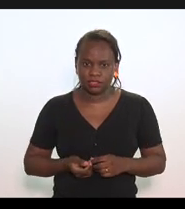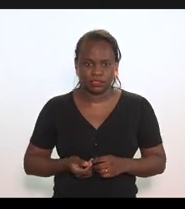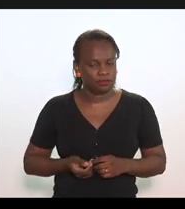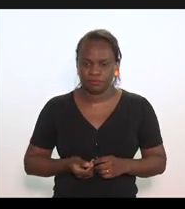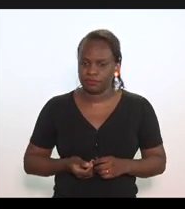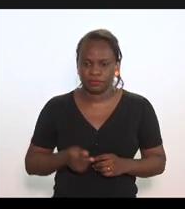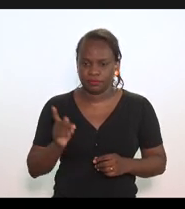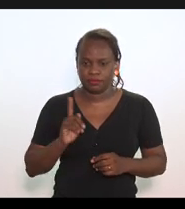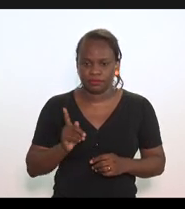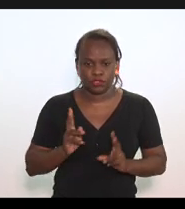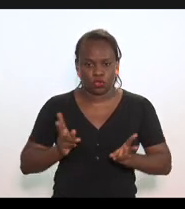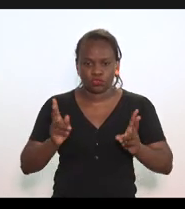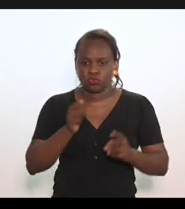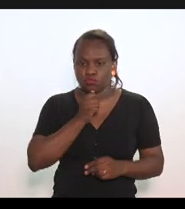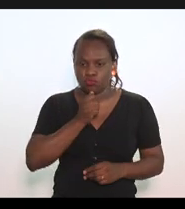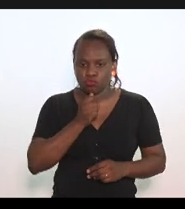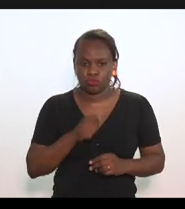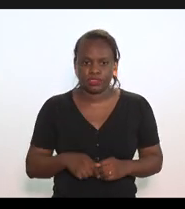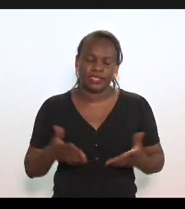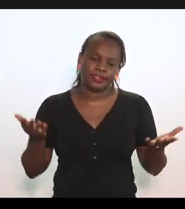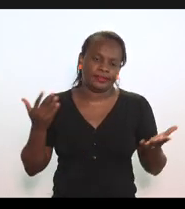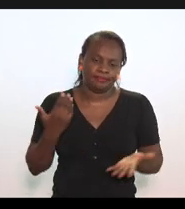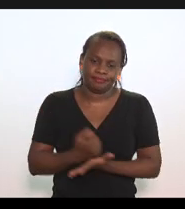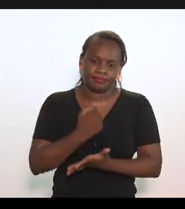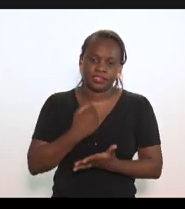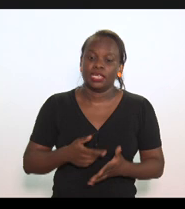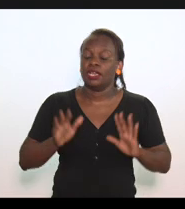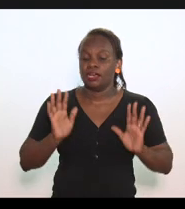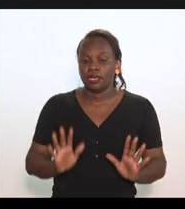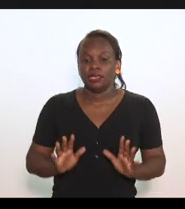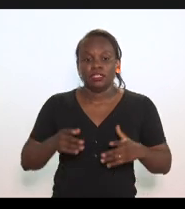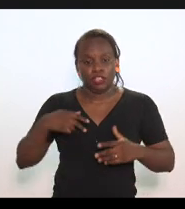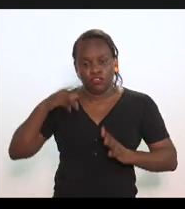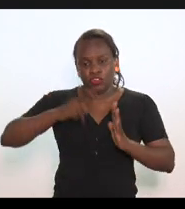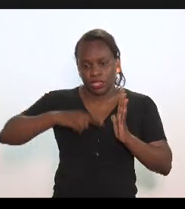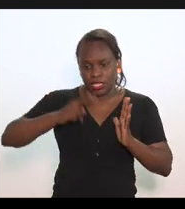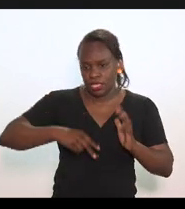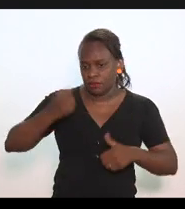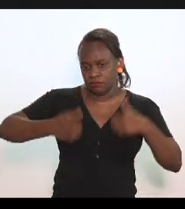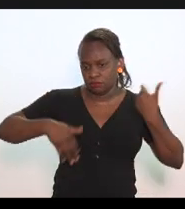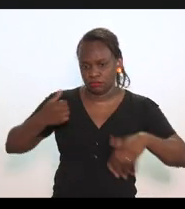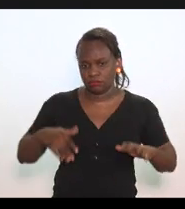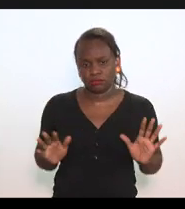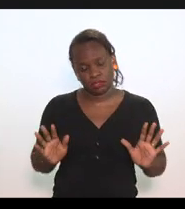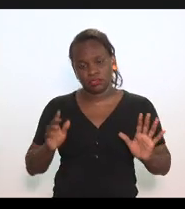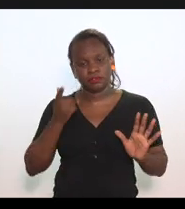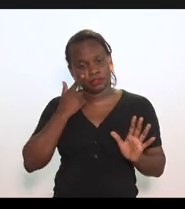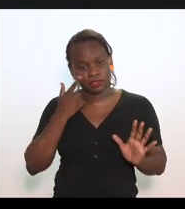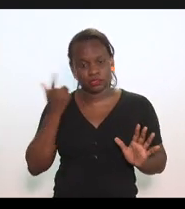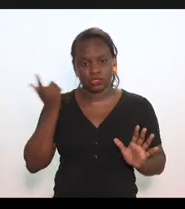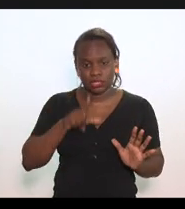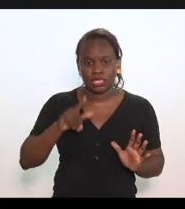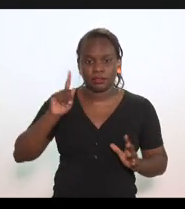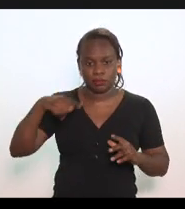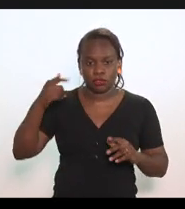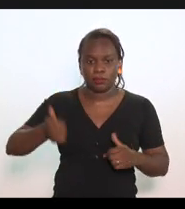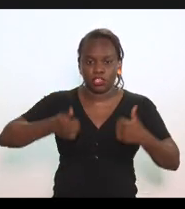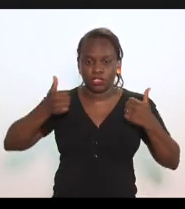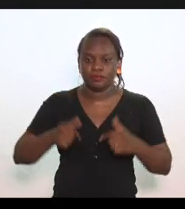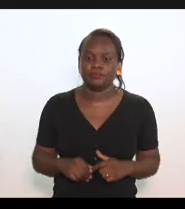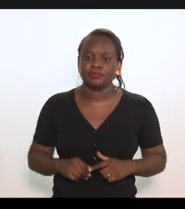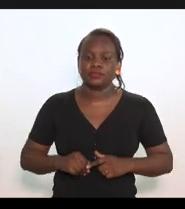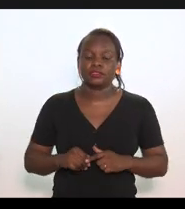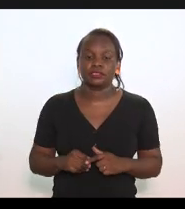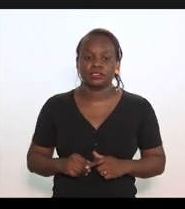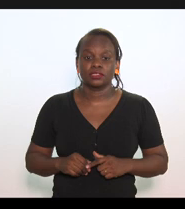Também não. Continua não. Puxa vida. Que pena. Bom, mas enfim, eu vou lendo aqui a minha apresentação. Quem sabe a gente faz isso melhor da outra vez.